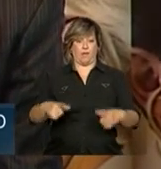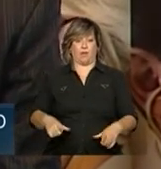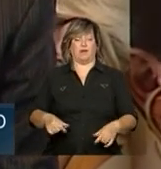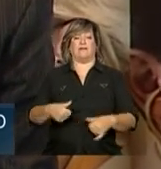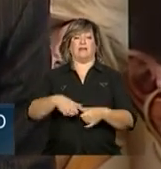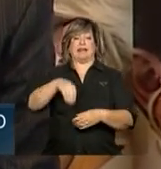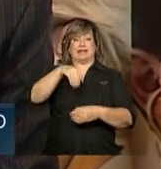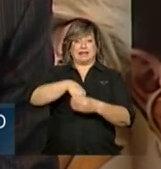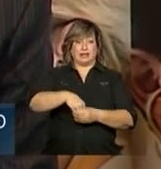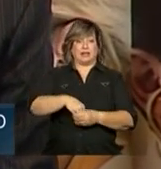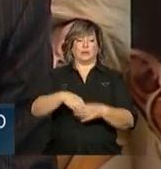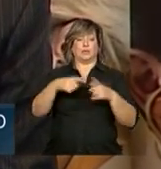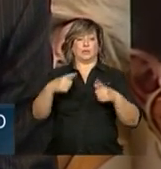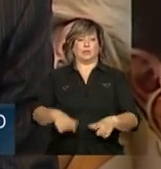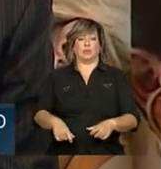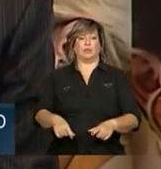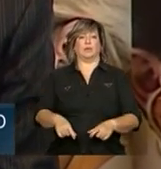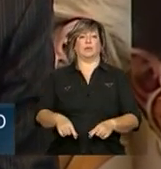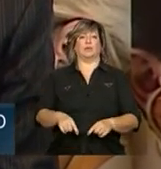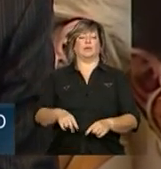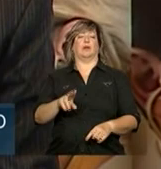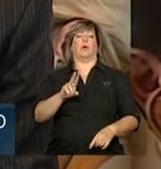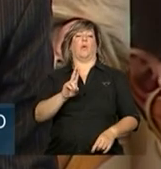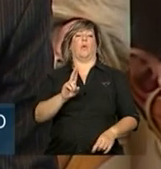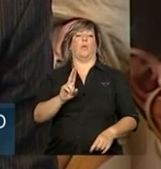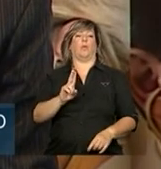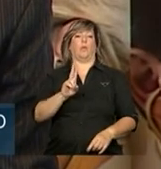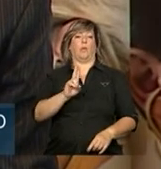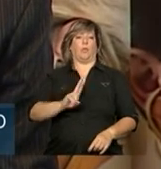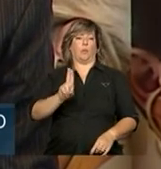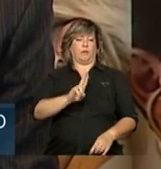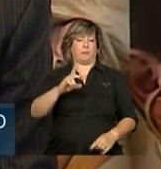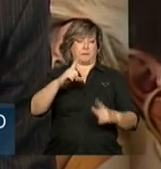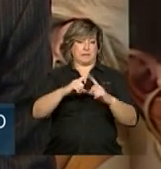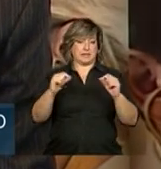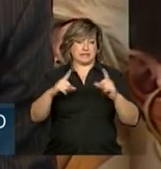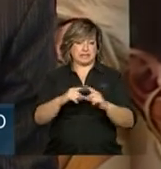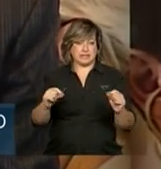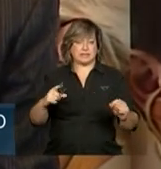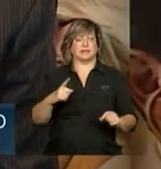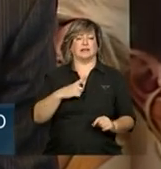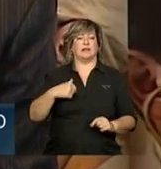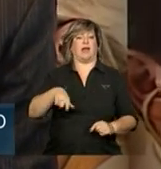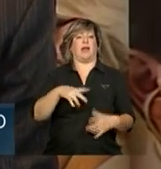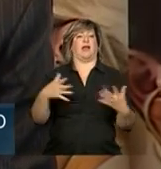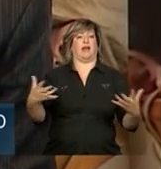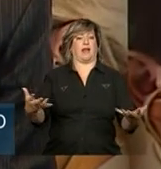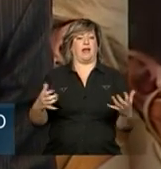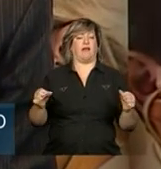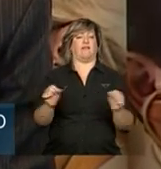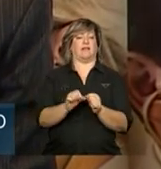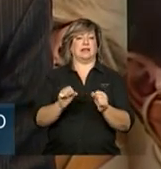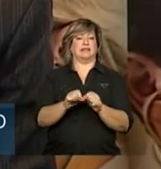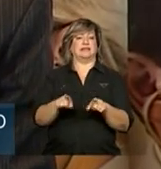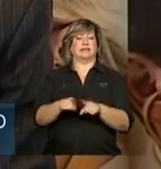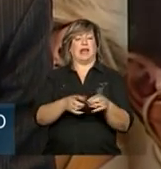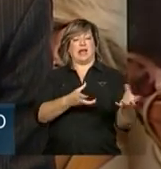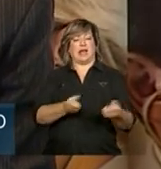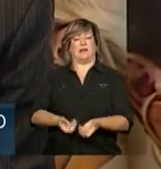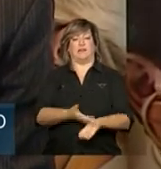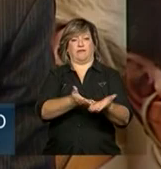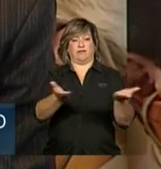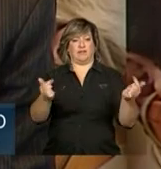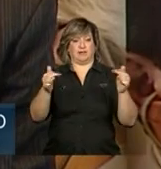dentro da Universidade de Brasília, então os alunos, estudantes da área da saúde querem fazer também recepções com vocês,